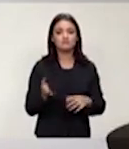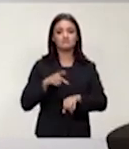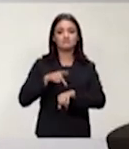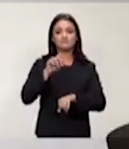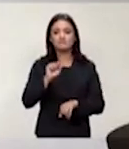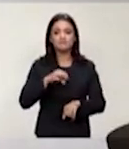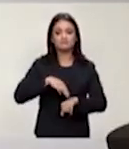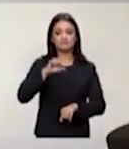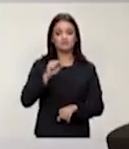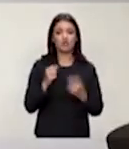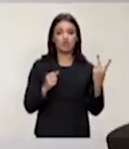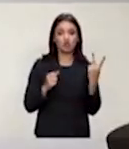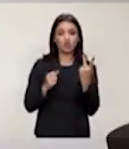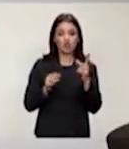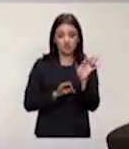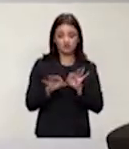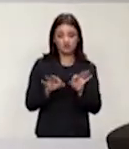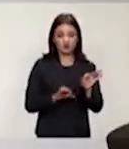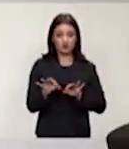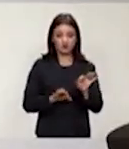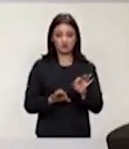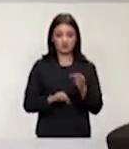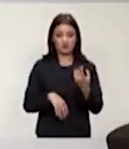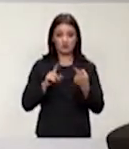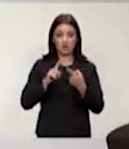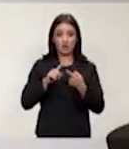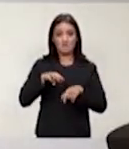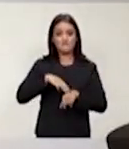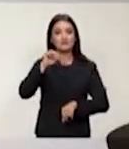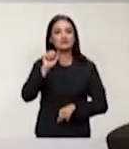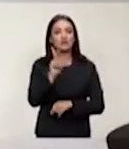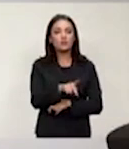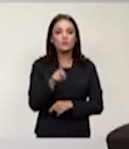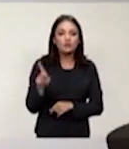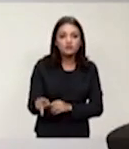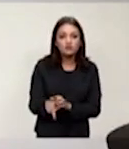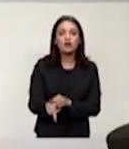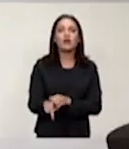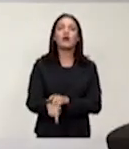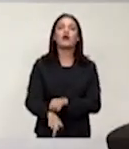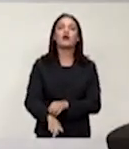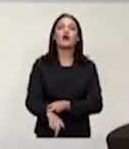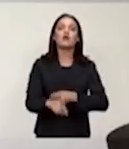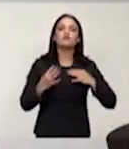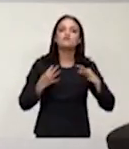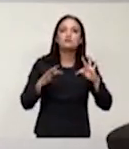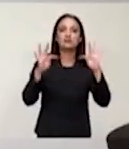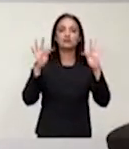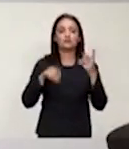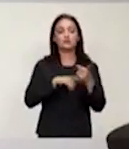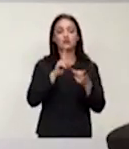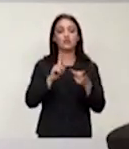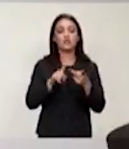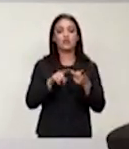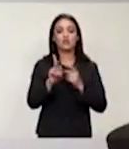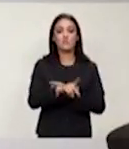dois programas, do programa de mestrado profissional e ensino e suas tecnologias e do programa